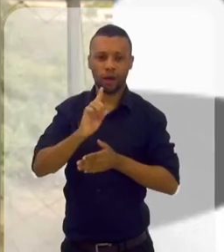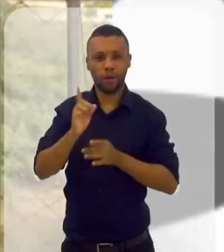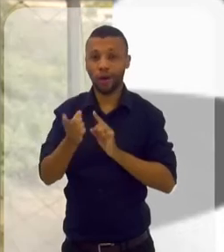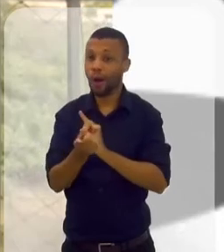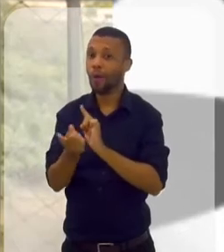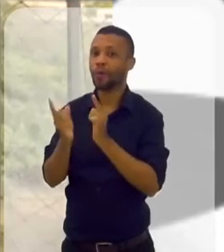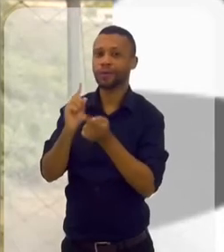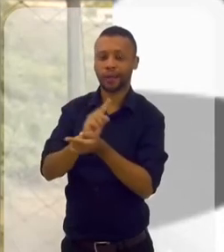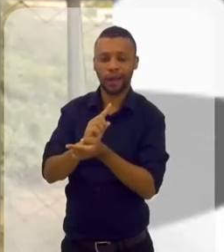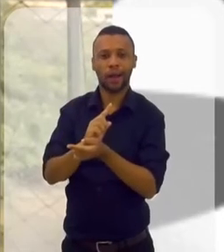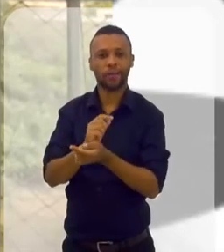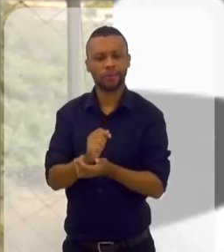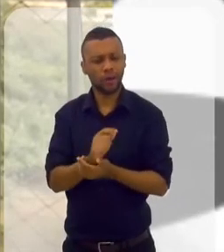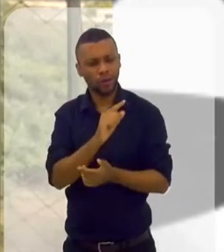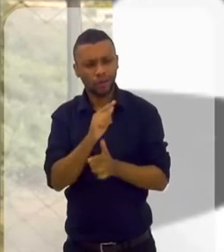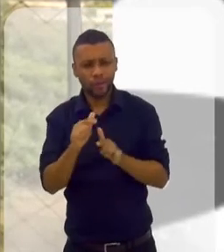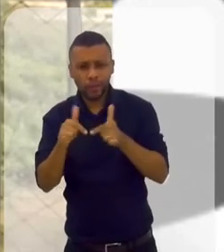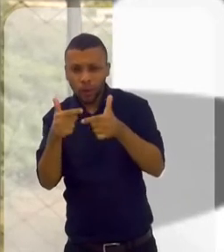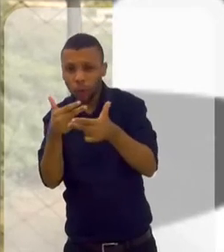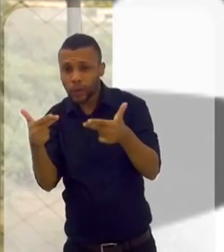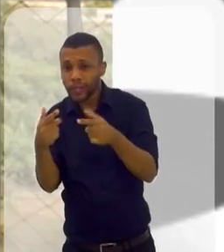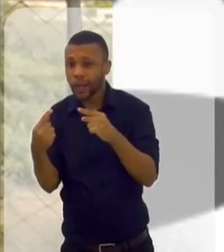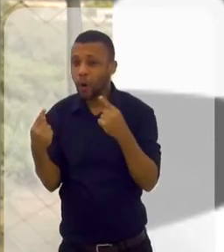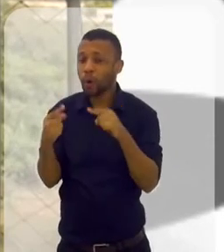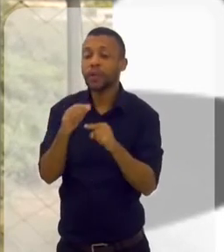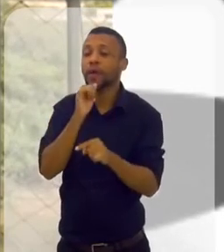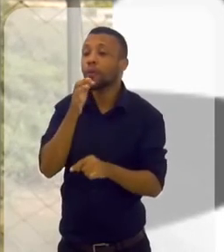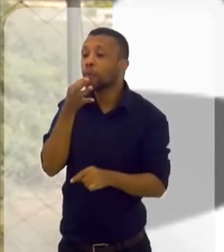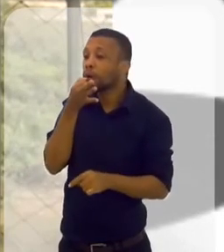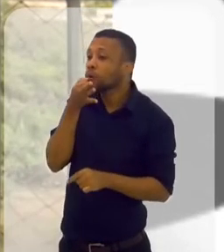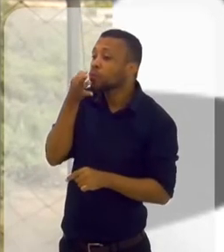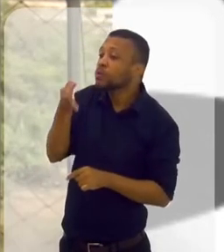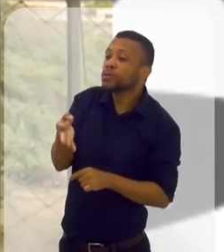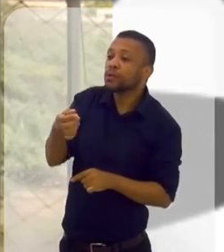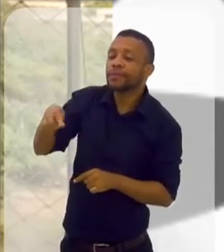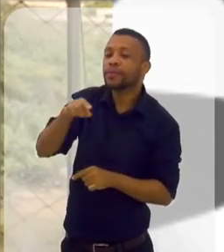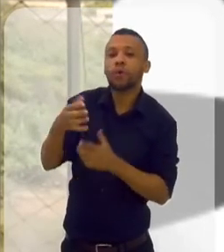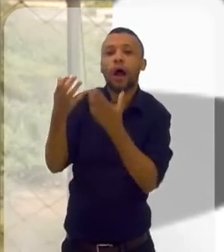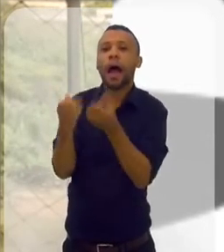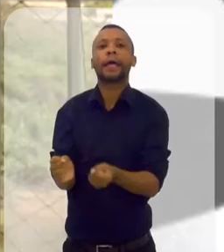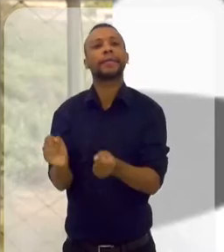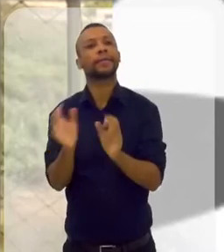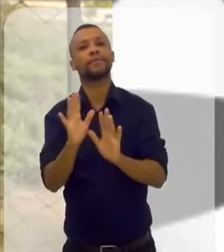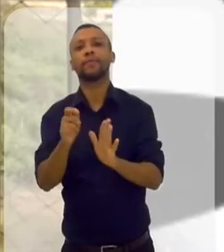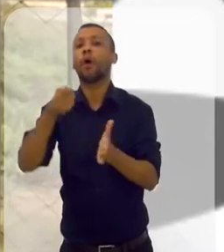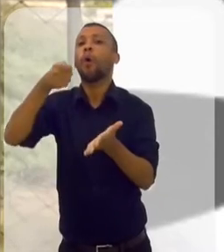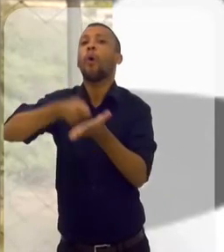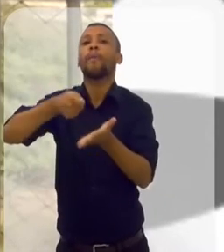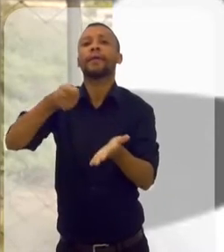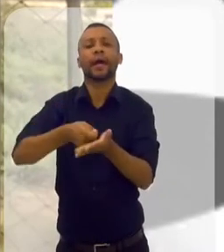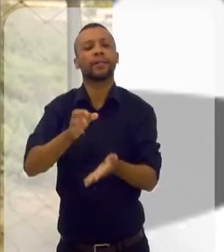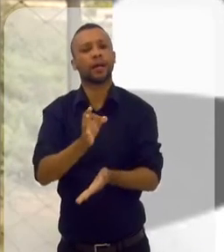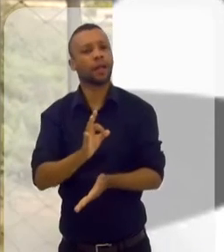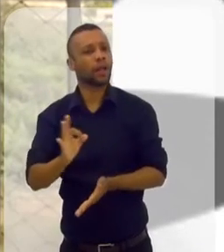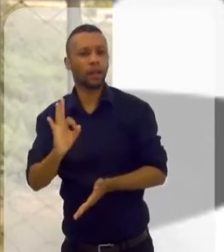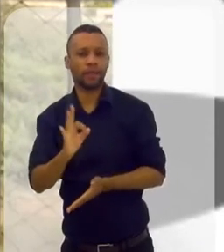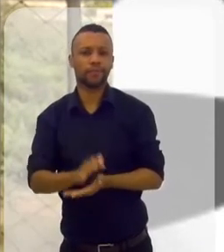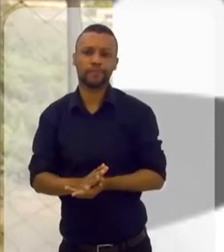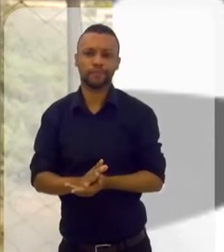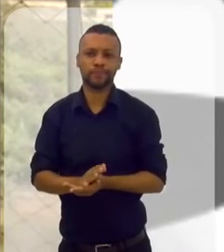aguçados. Vou fazer algo contra a minha vontade? Jamais. Se eu te dar uma sugestão e você não aceitar, você não é obrigado a fazer.